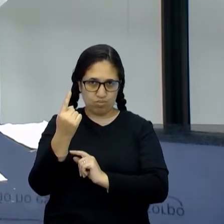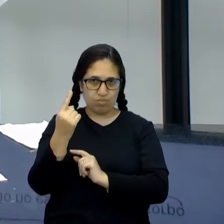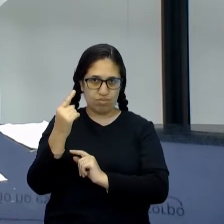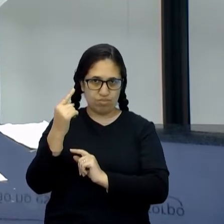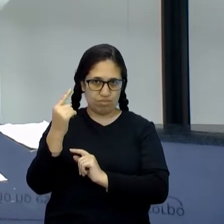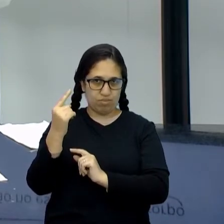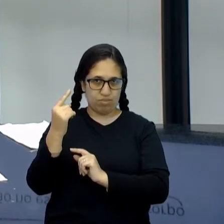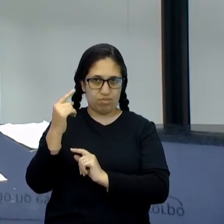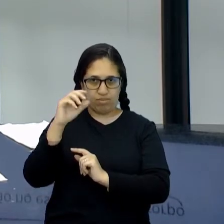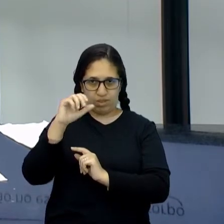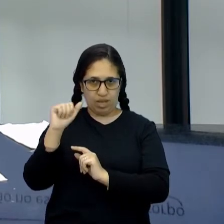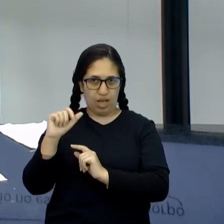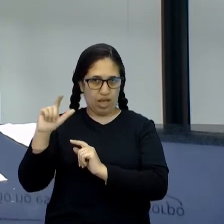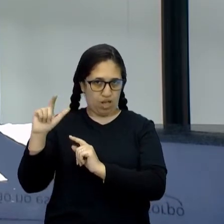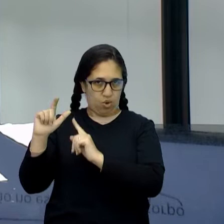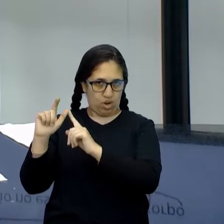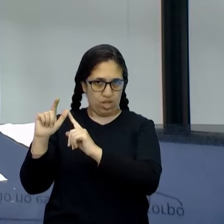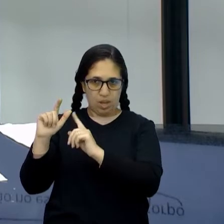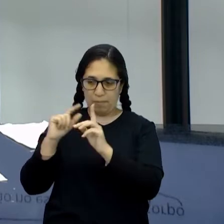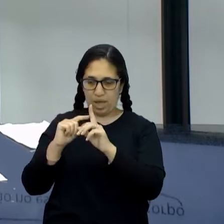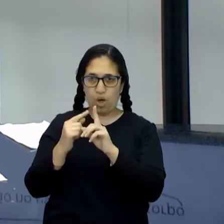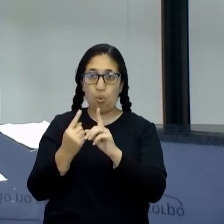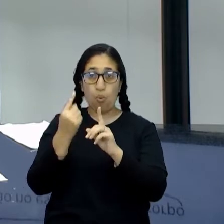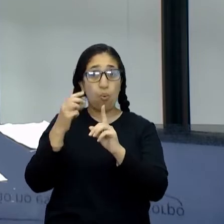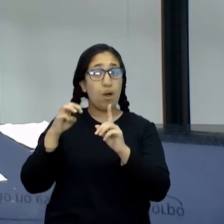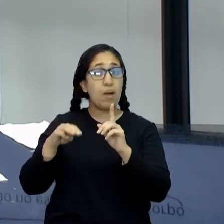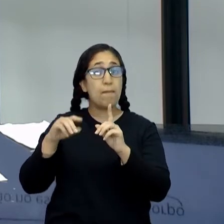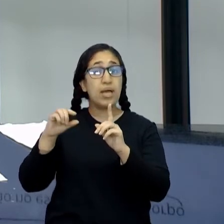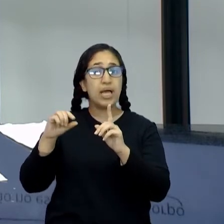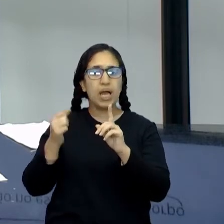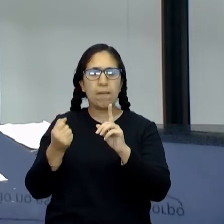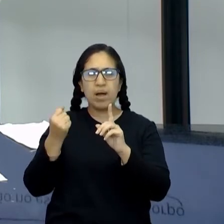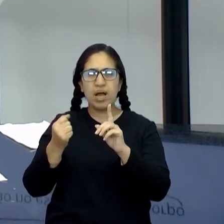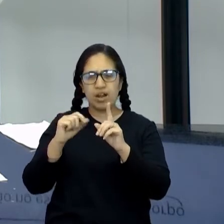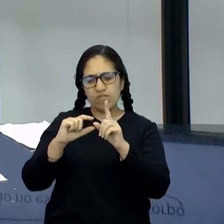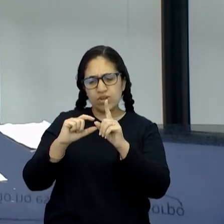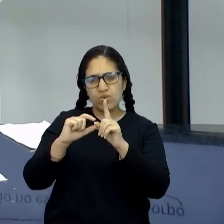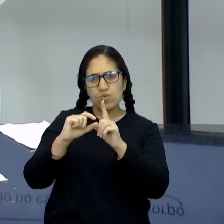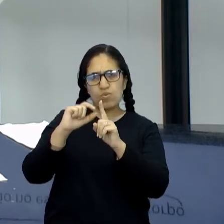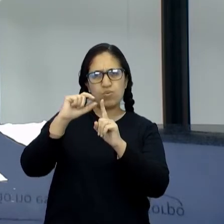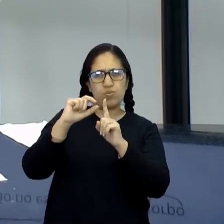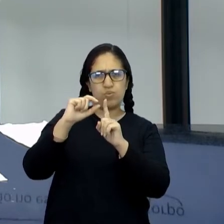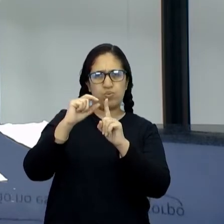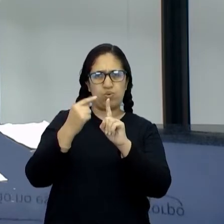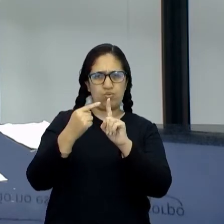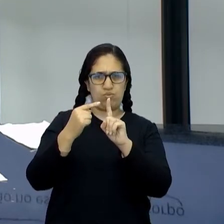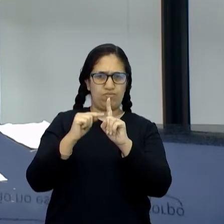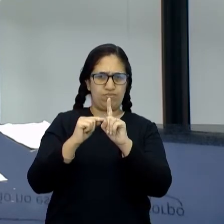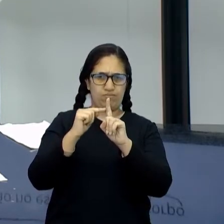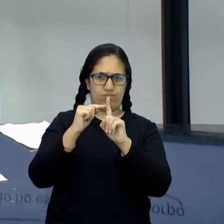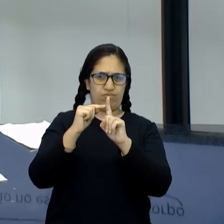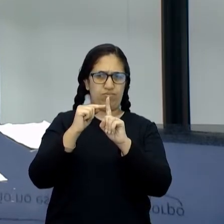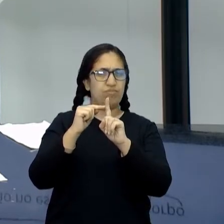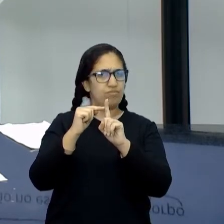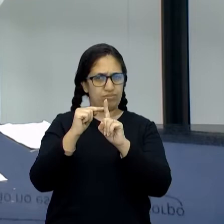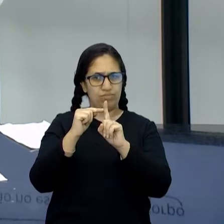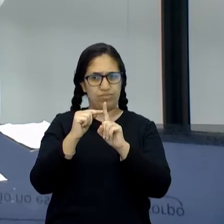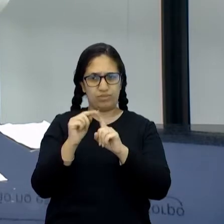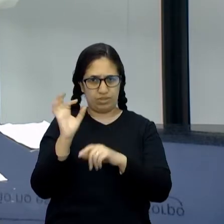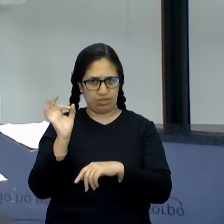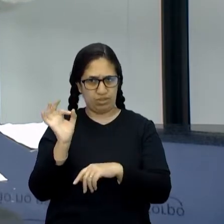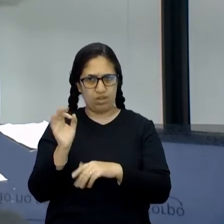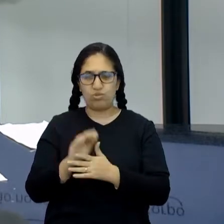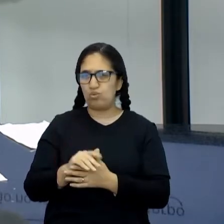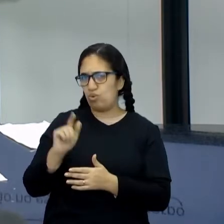pra que um grama da água sofra um aumento de um grau na temperatura, tá certo? E o